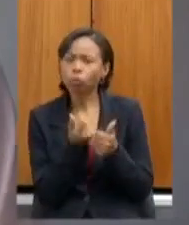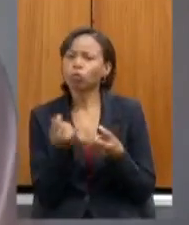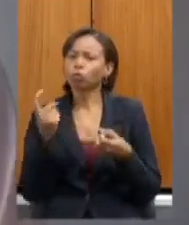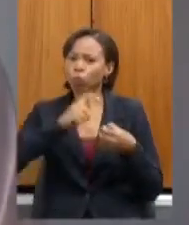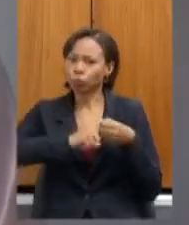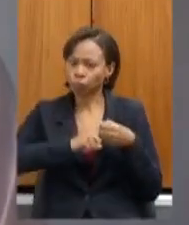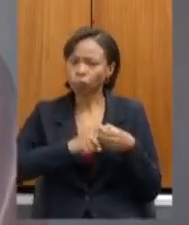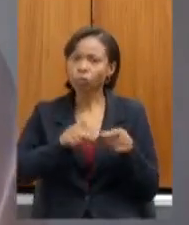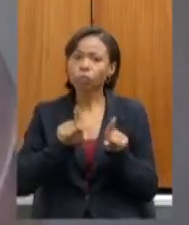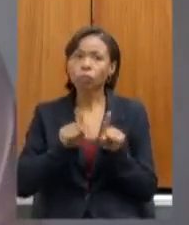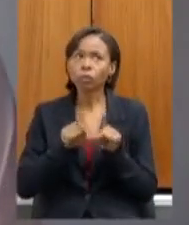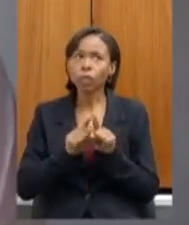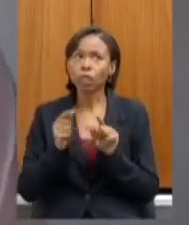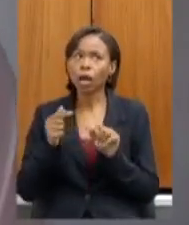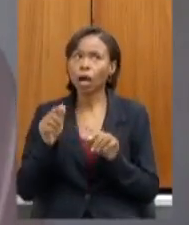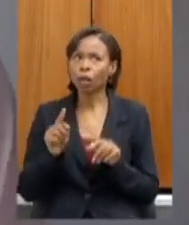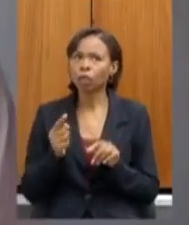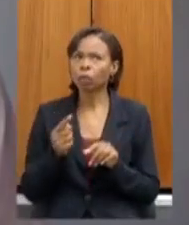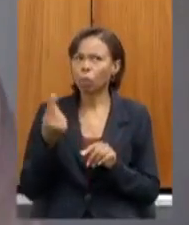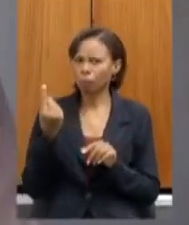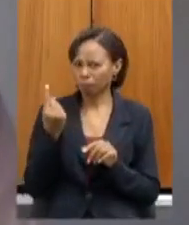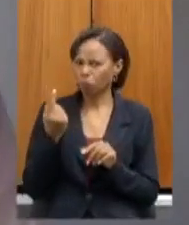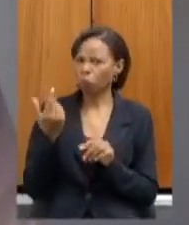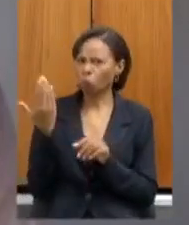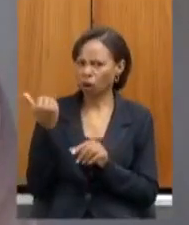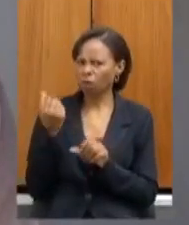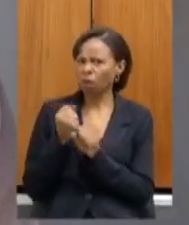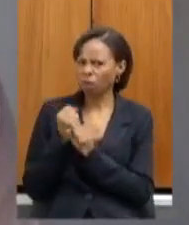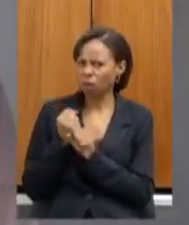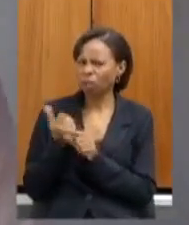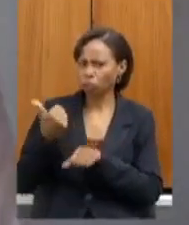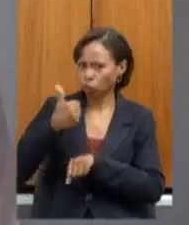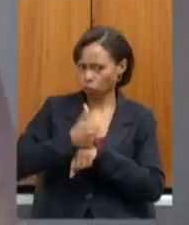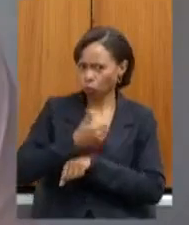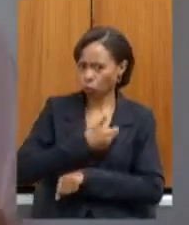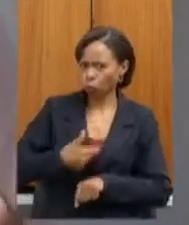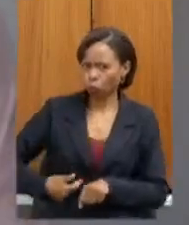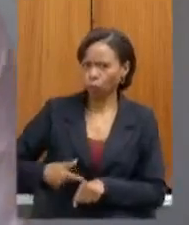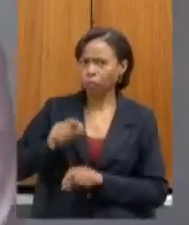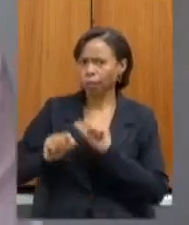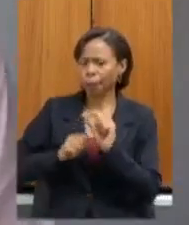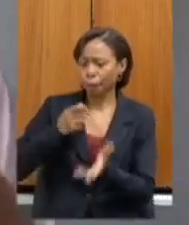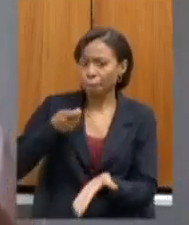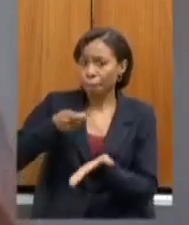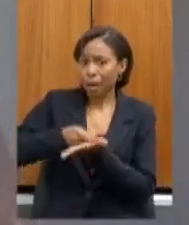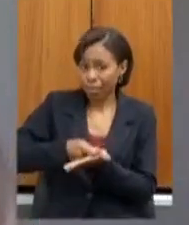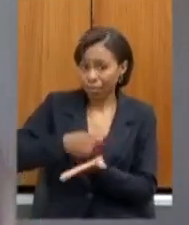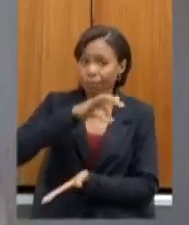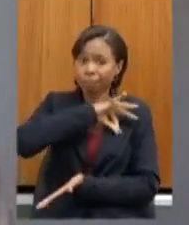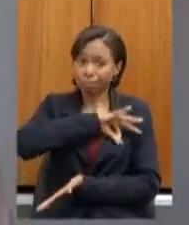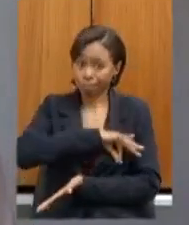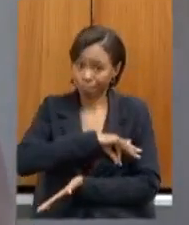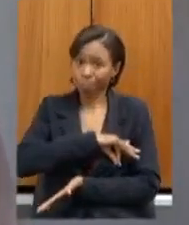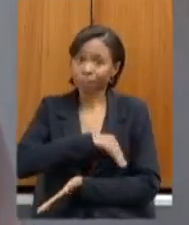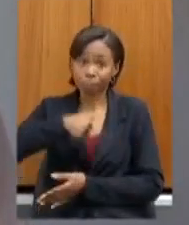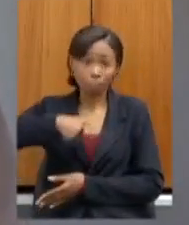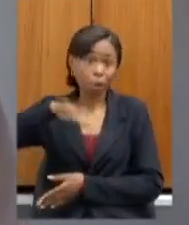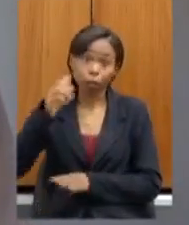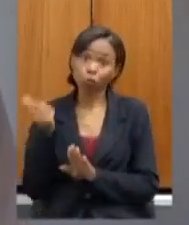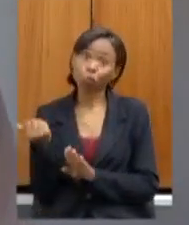o pagamento de mais folhas do que o ano anterior